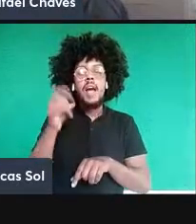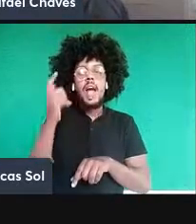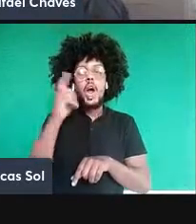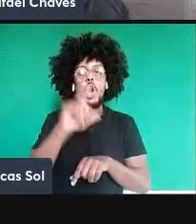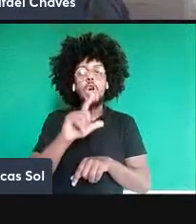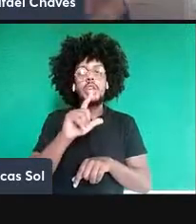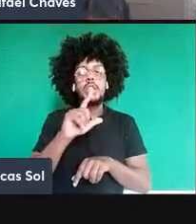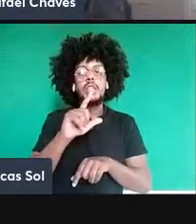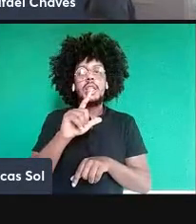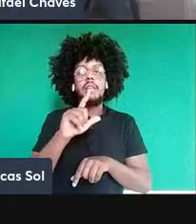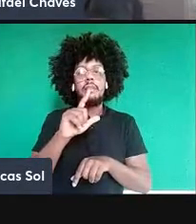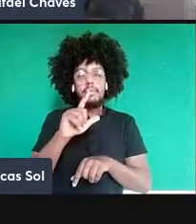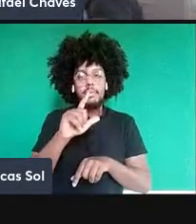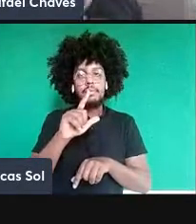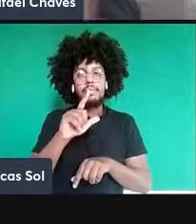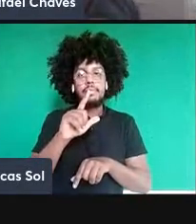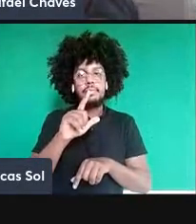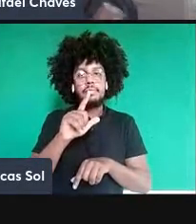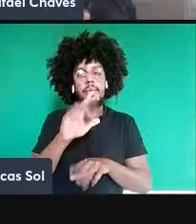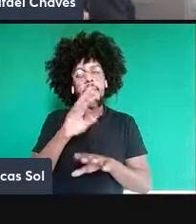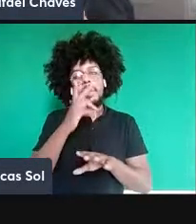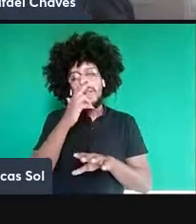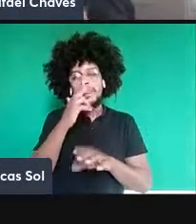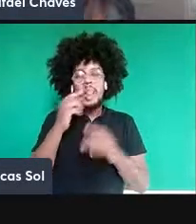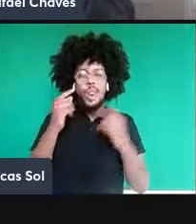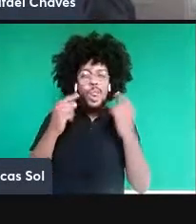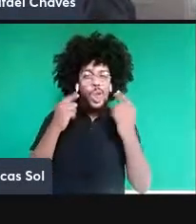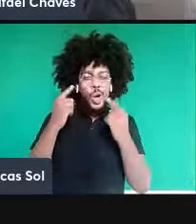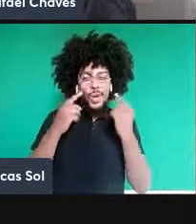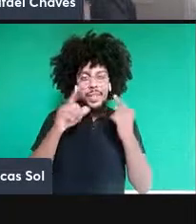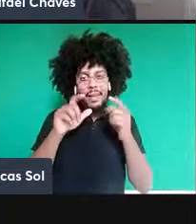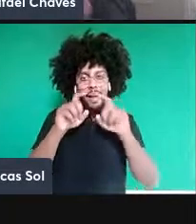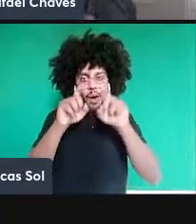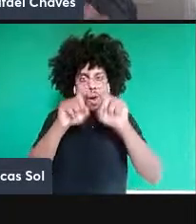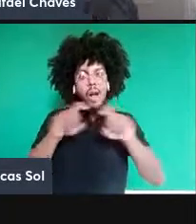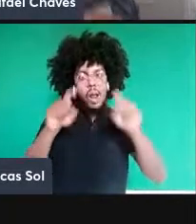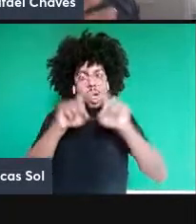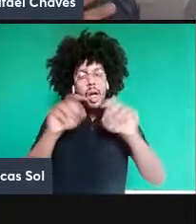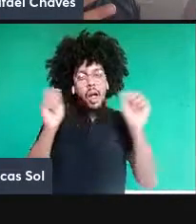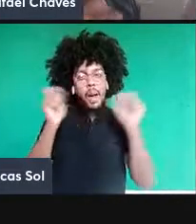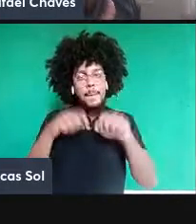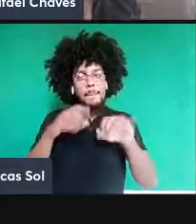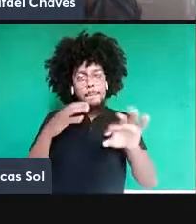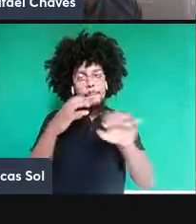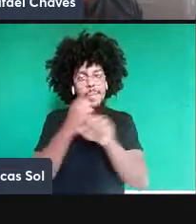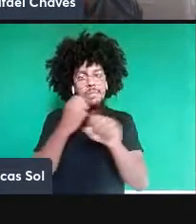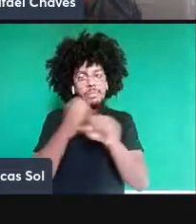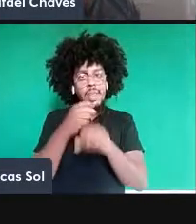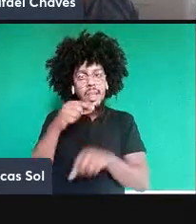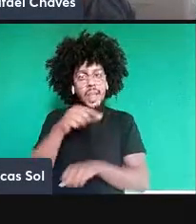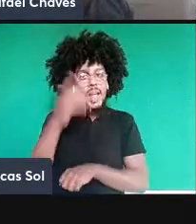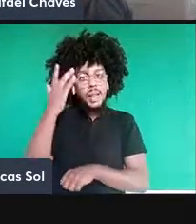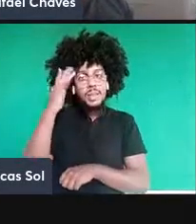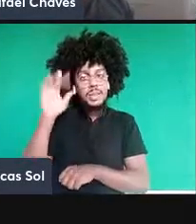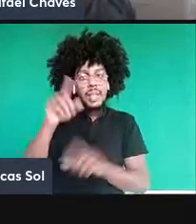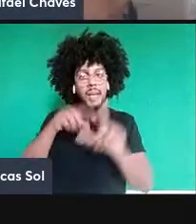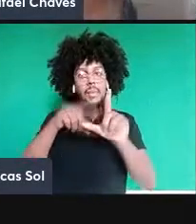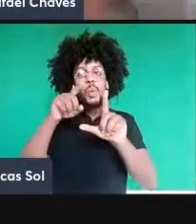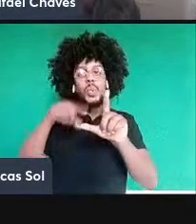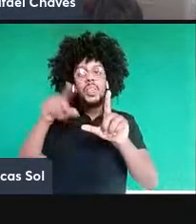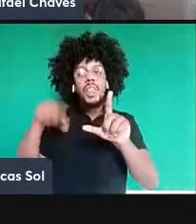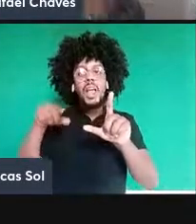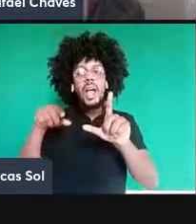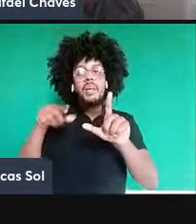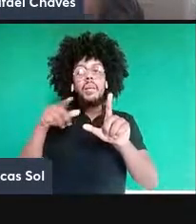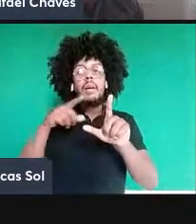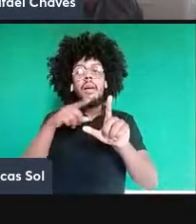de entrada. Parece meio louco, que um computador possa fazer um cálculo sem de fato saber quais são os dados que ele está manipulando. Enfim,